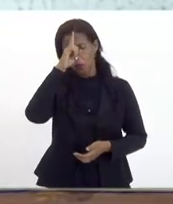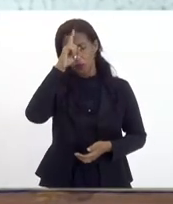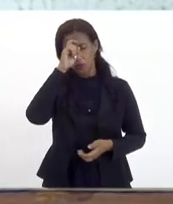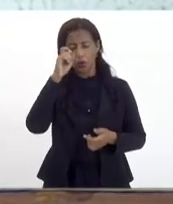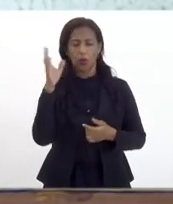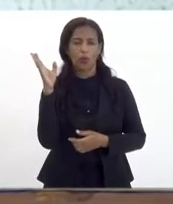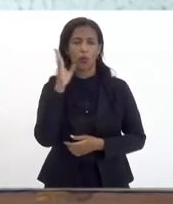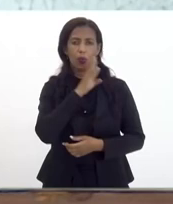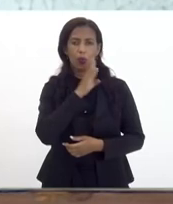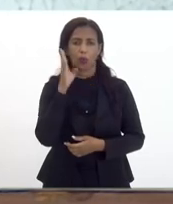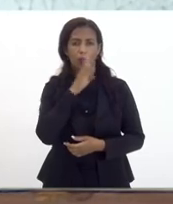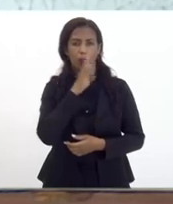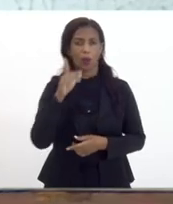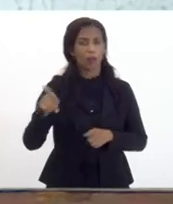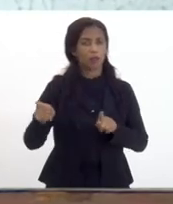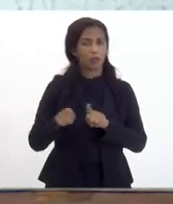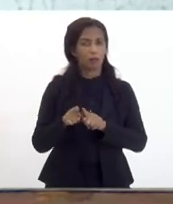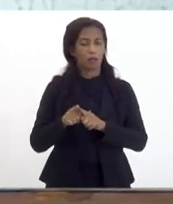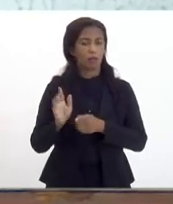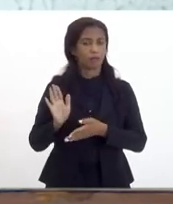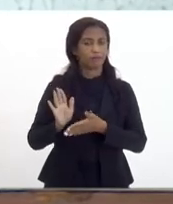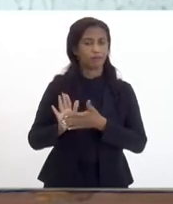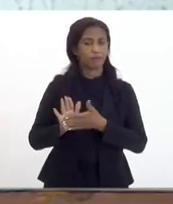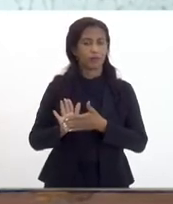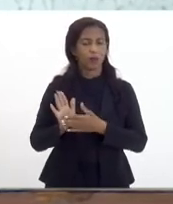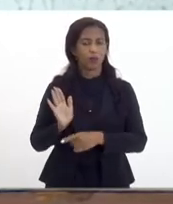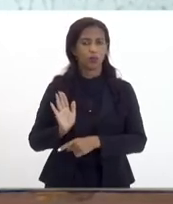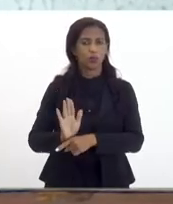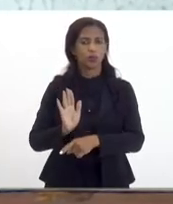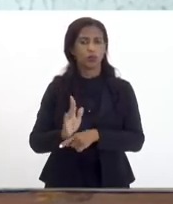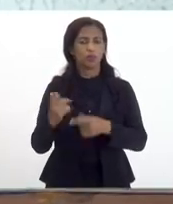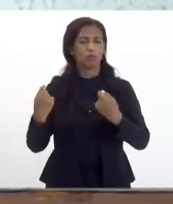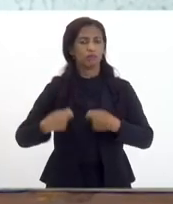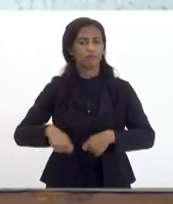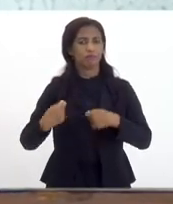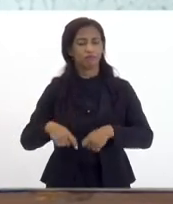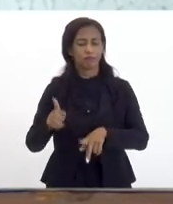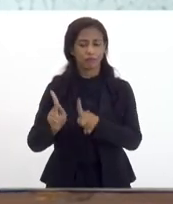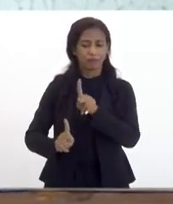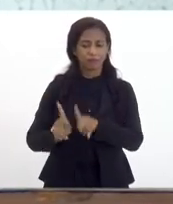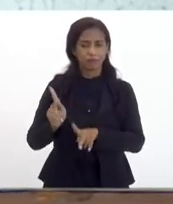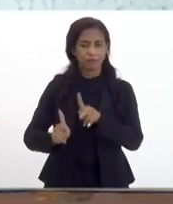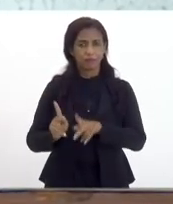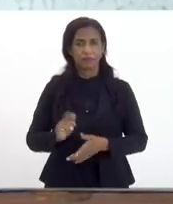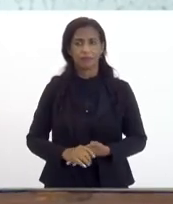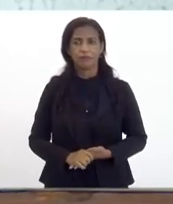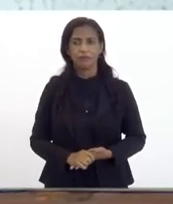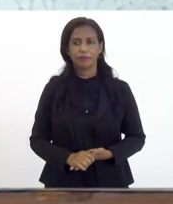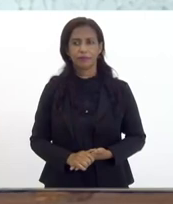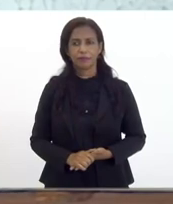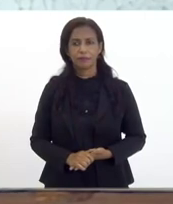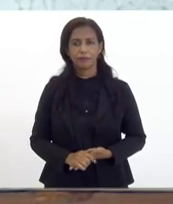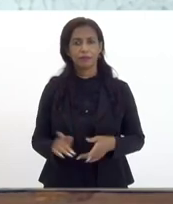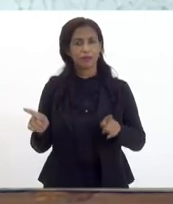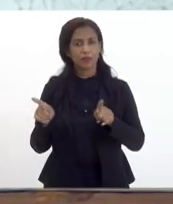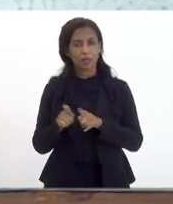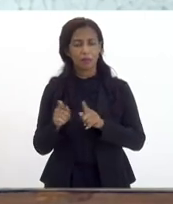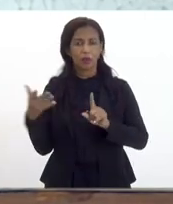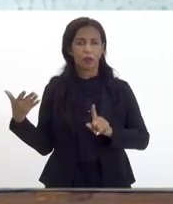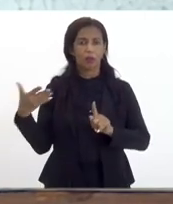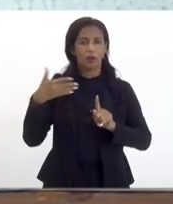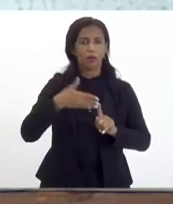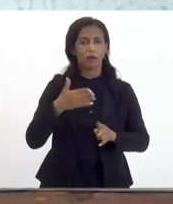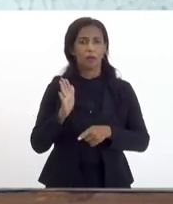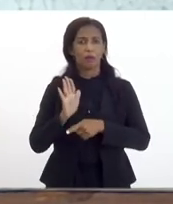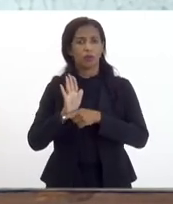emergência além de proporcionar o atendimento das necessidades da nossa população serviria como referência para